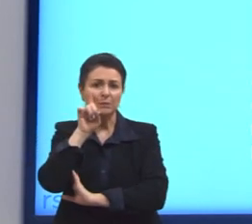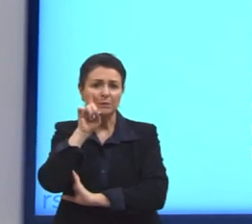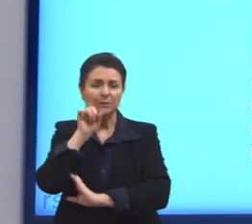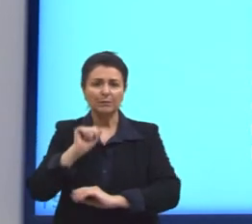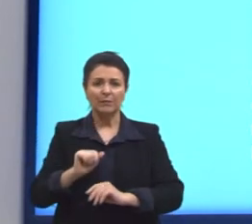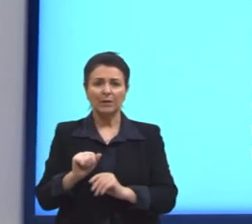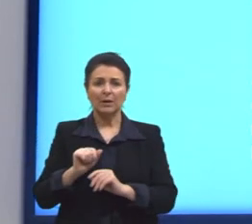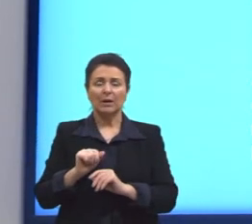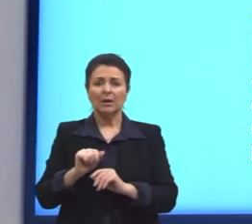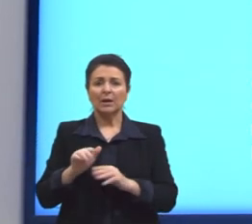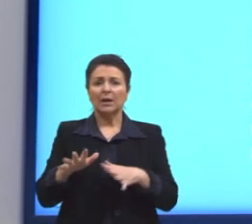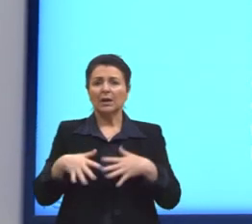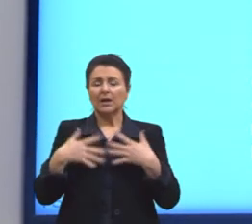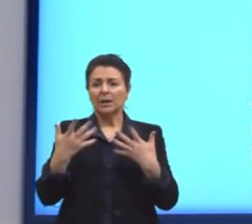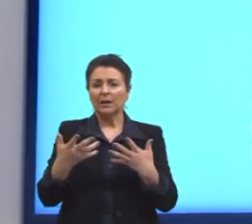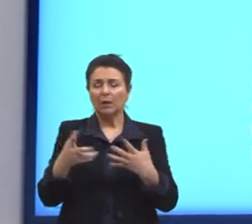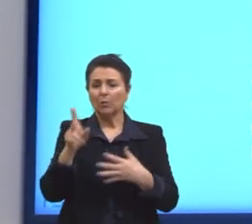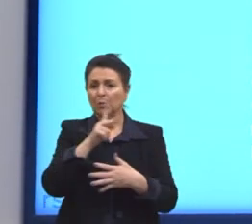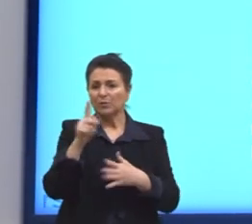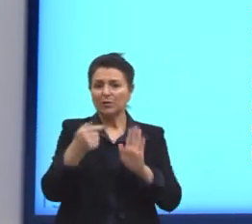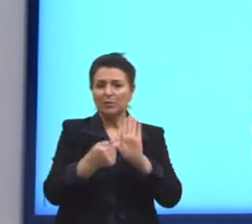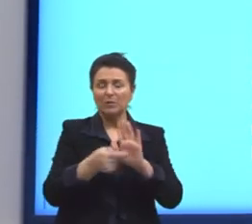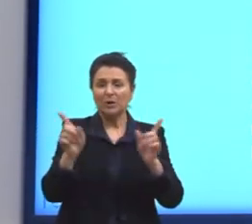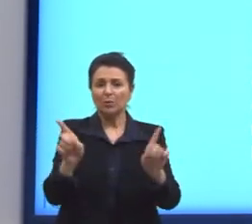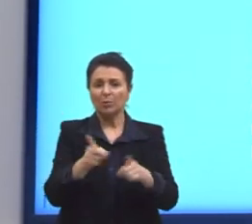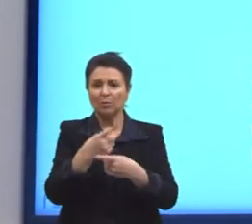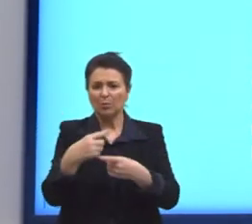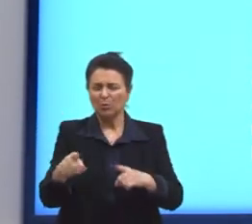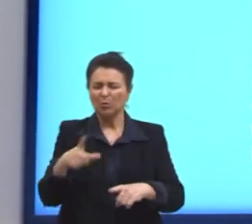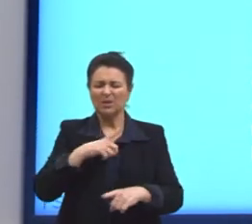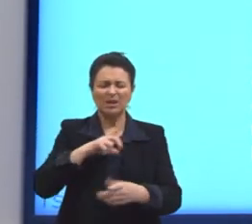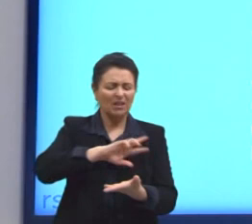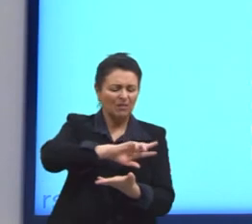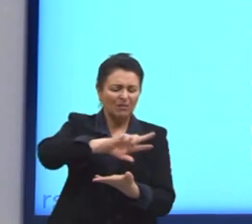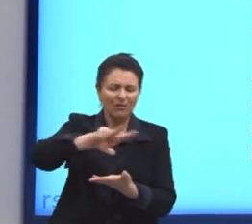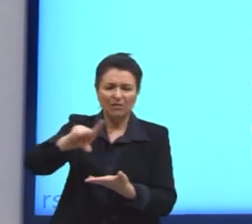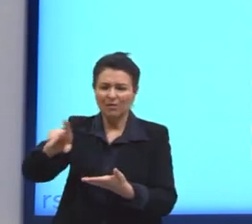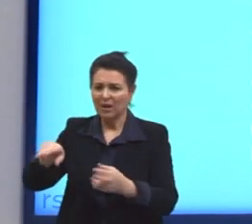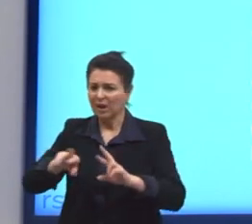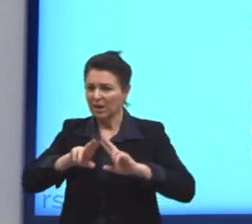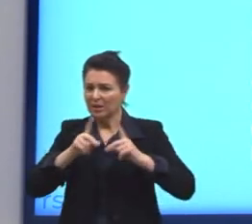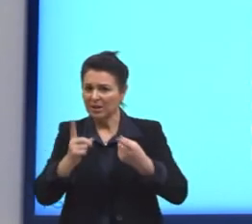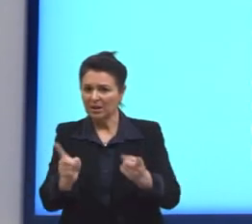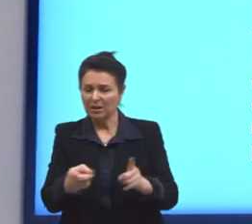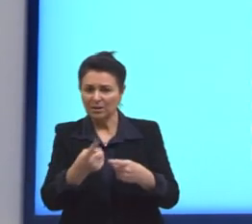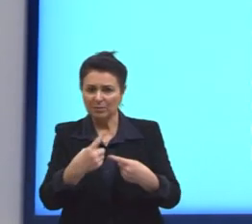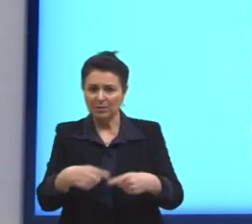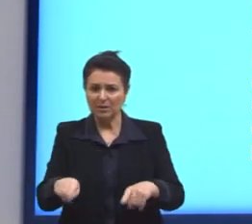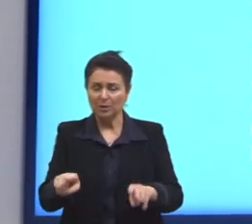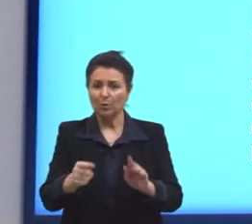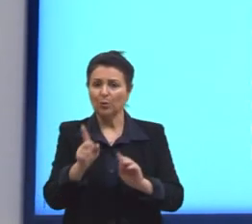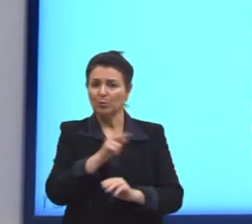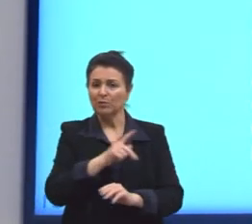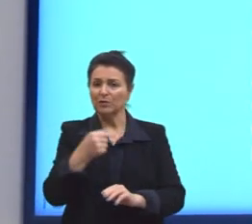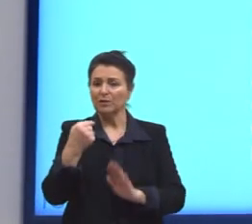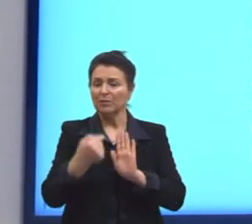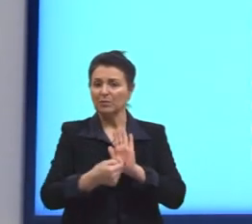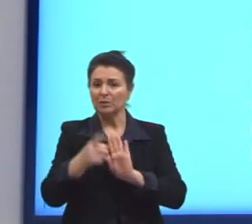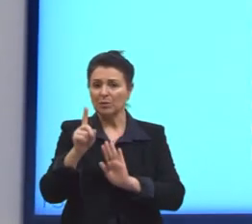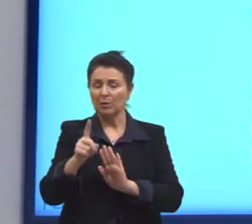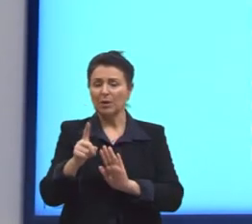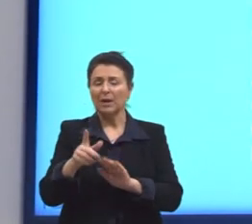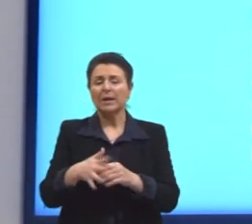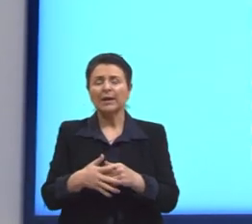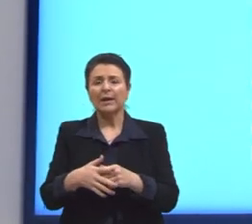Nessa perspectiva, eu trago aqui essa música, tem outras, vocês têm outras, por favor, apenas uma aqui. Pátria